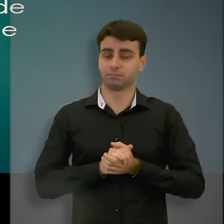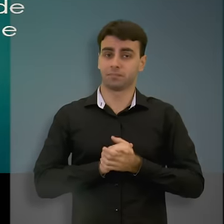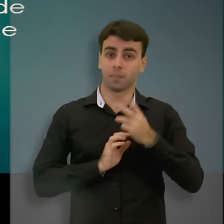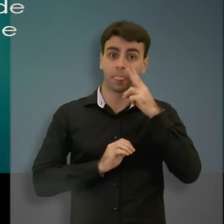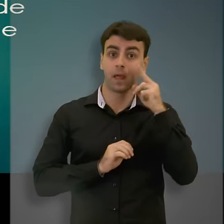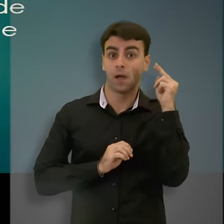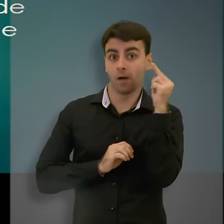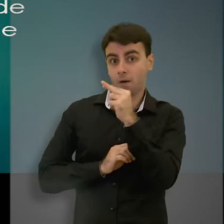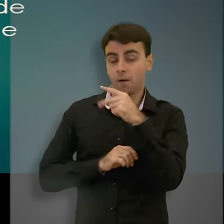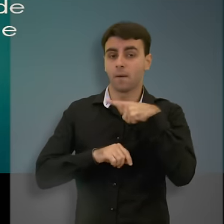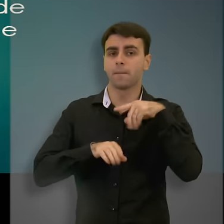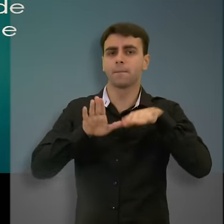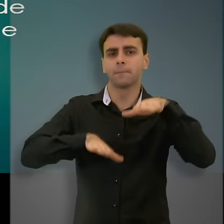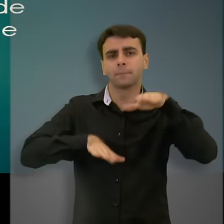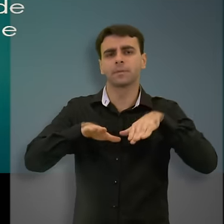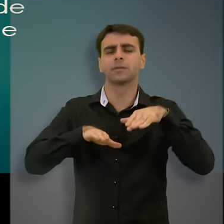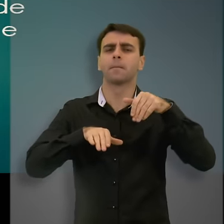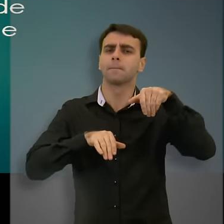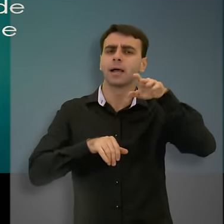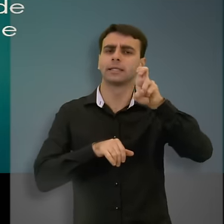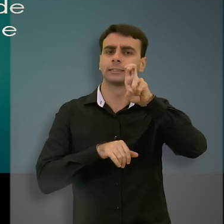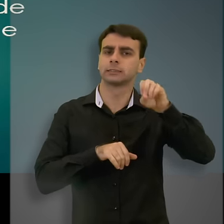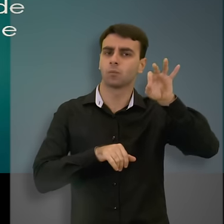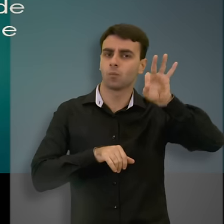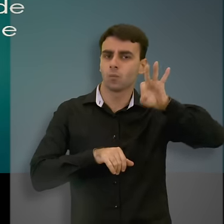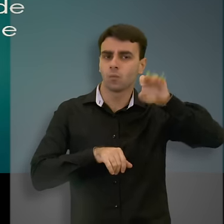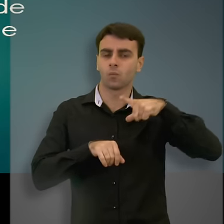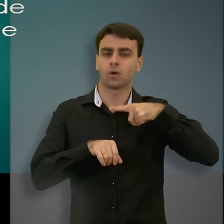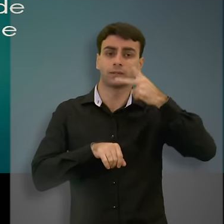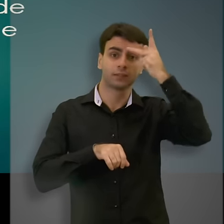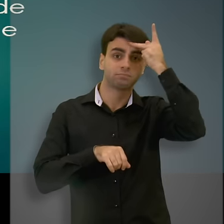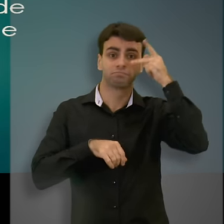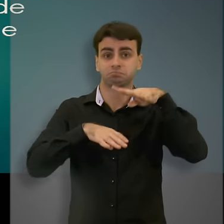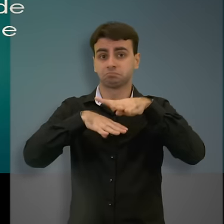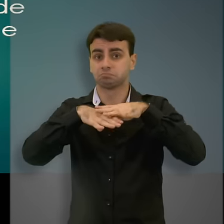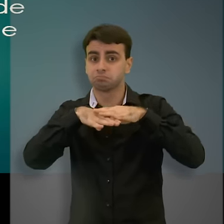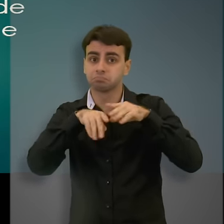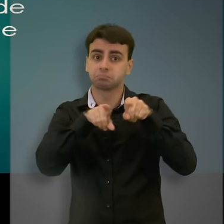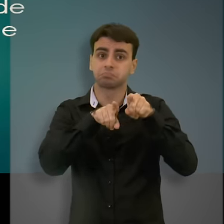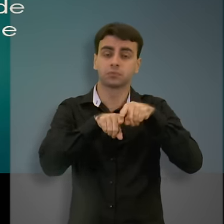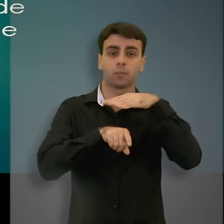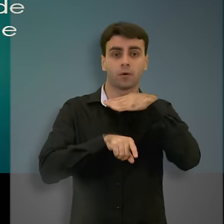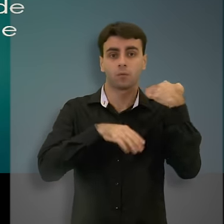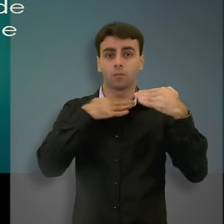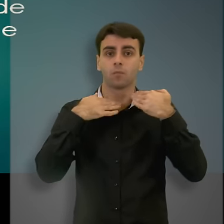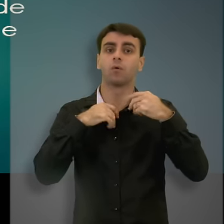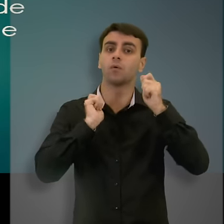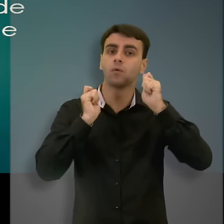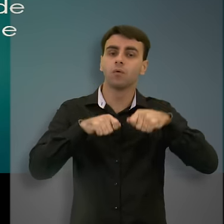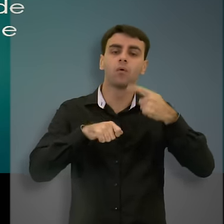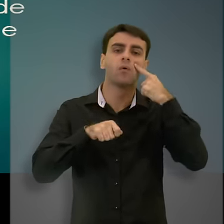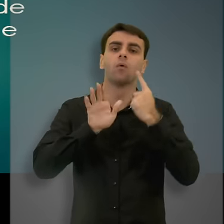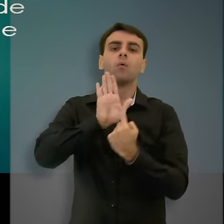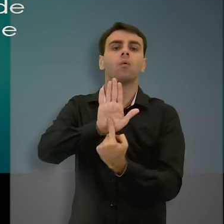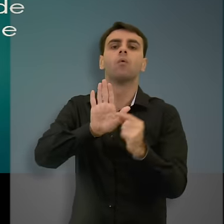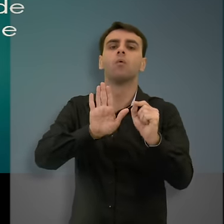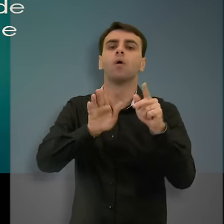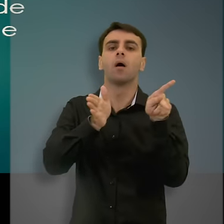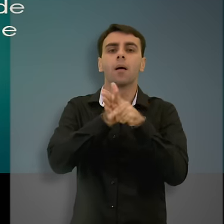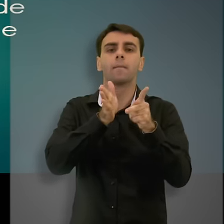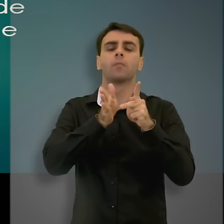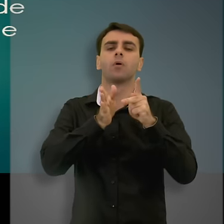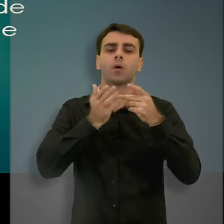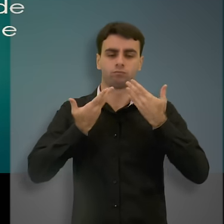Estima-se que mais de 50% da morbidade e da mortalidade prematuras são causadas por determinantes